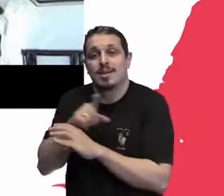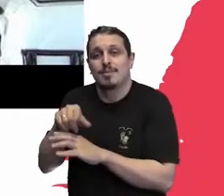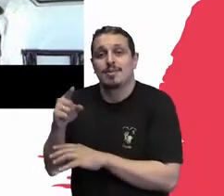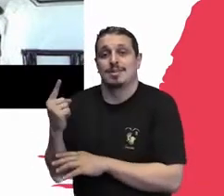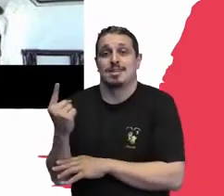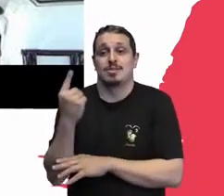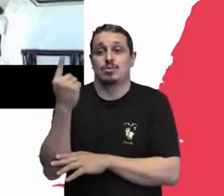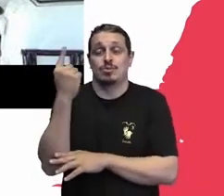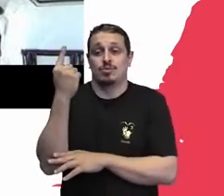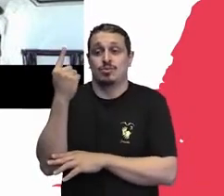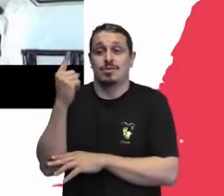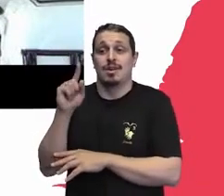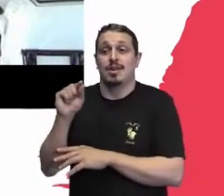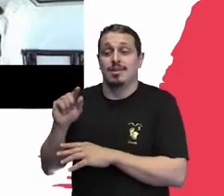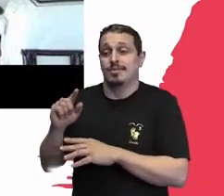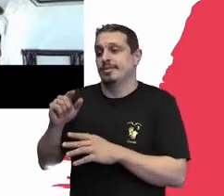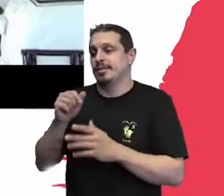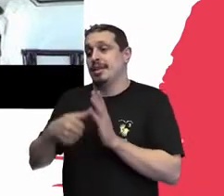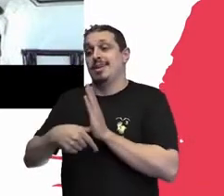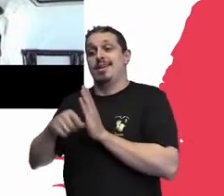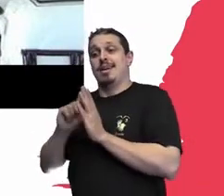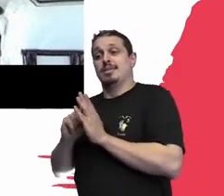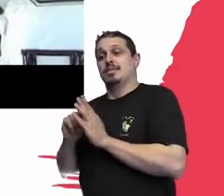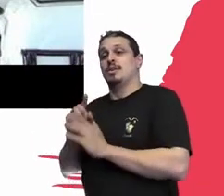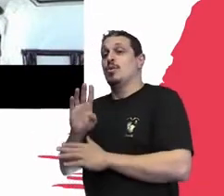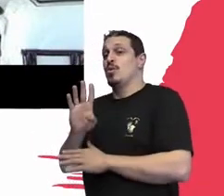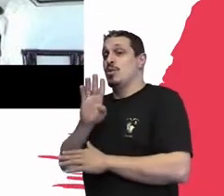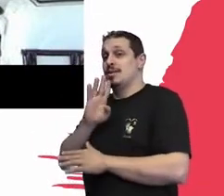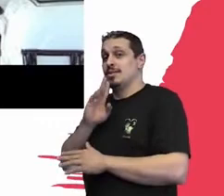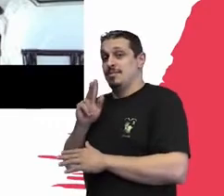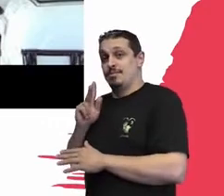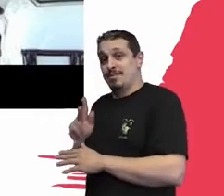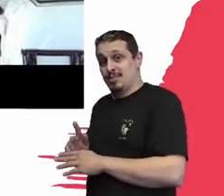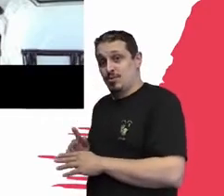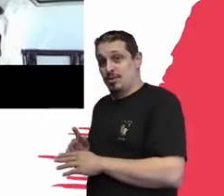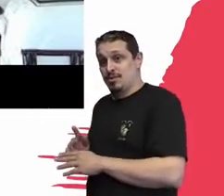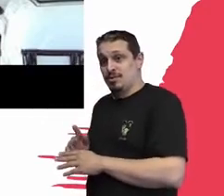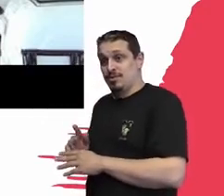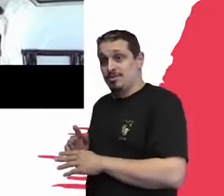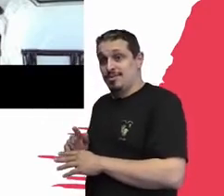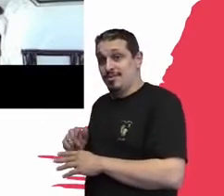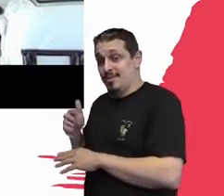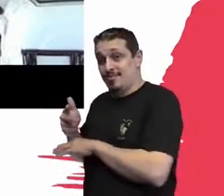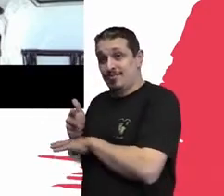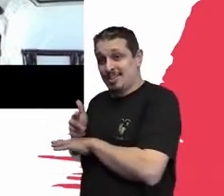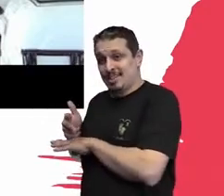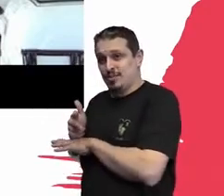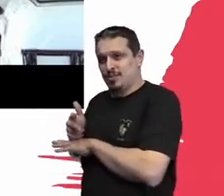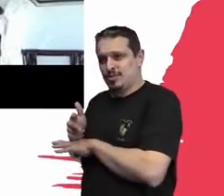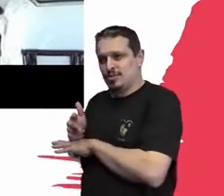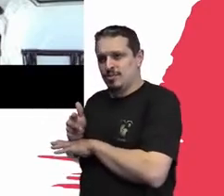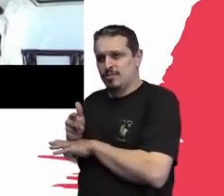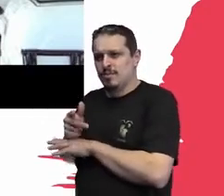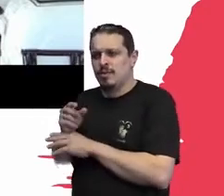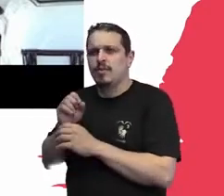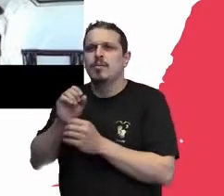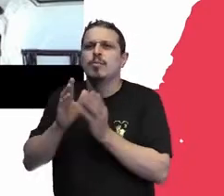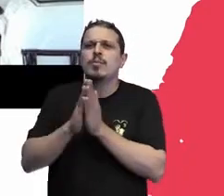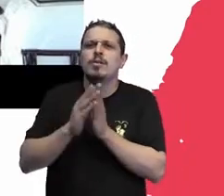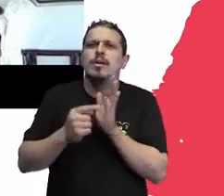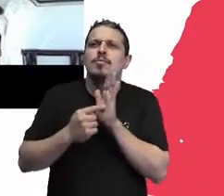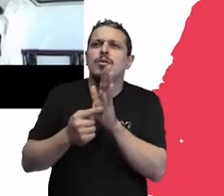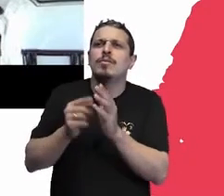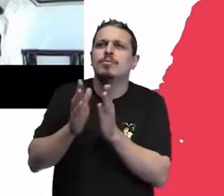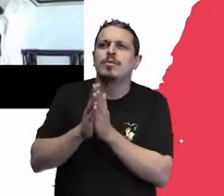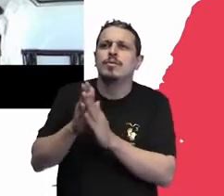Antes de conhecer quem é aquela pessoa. Então, esse é um videozinho que a gente traz, se puder passar, é só clicar em cima da